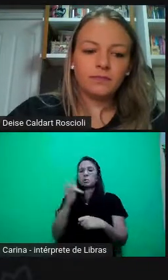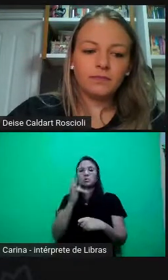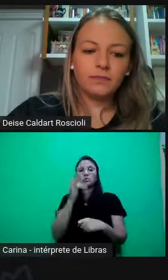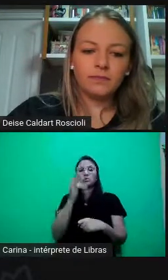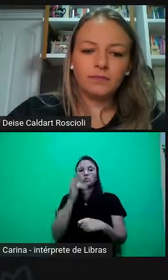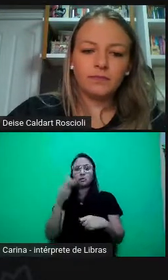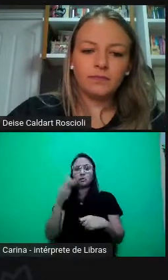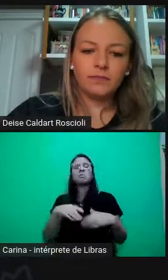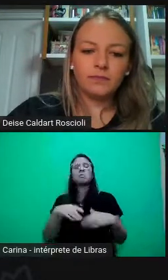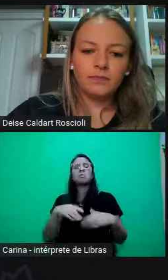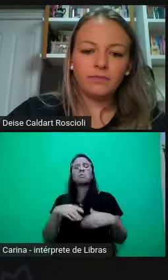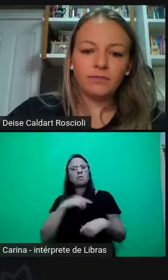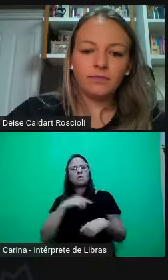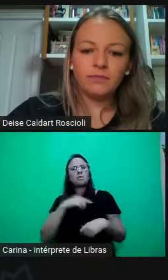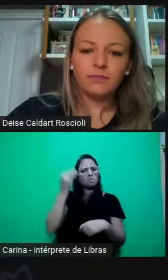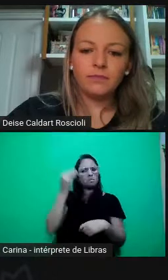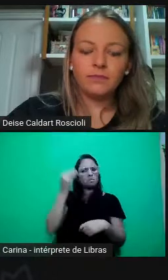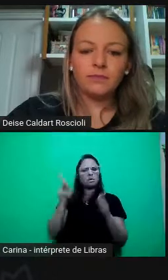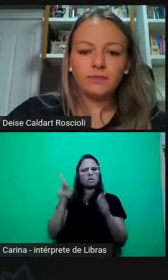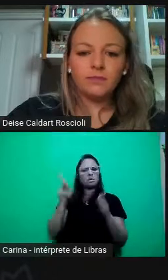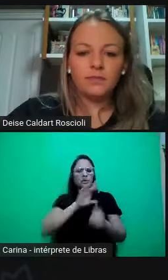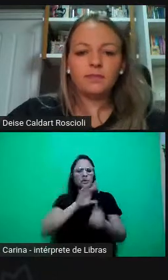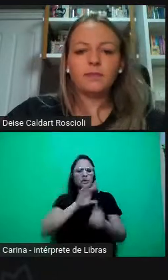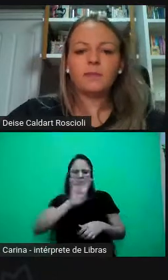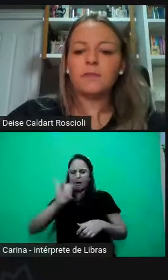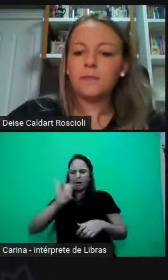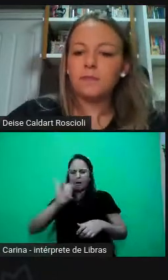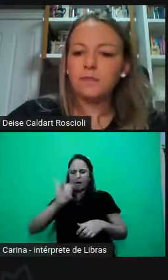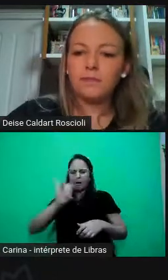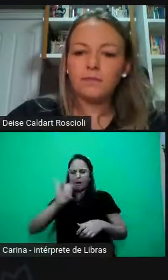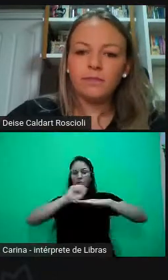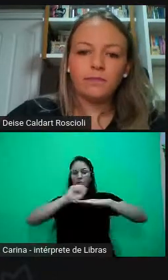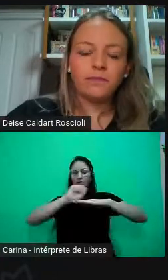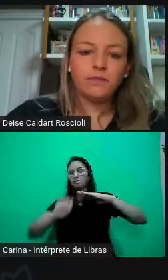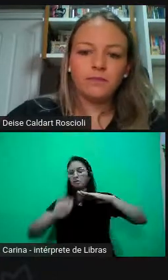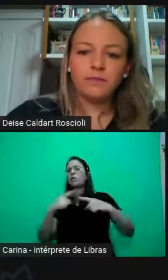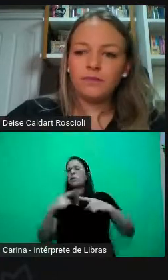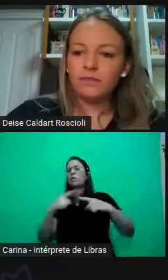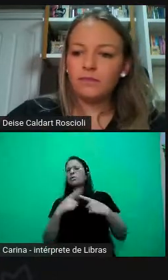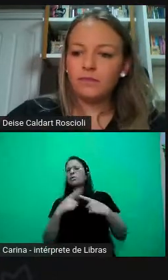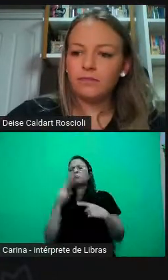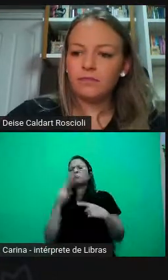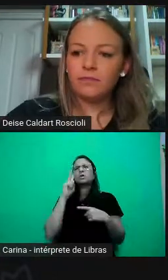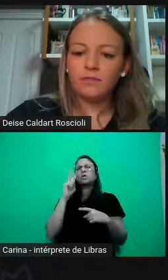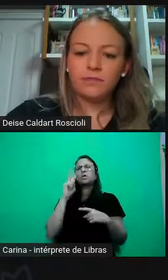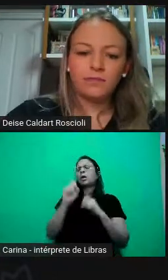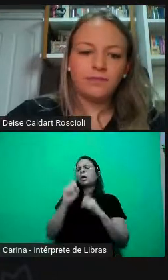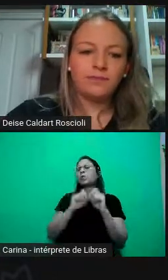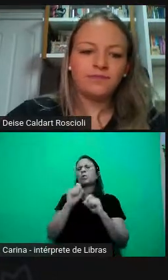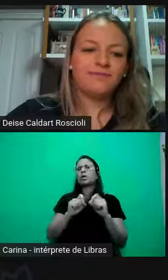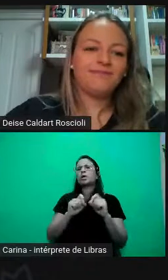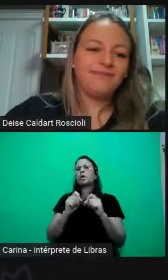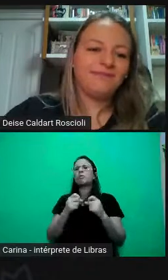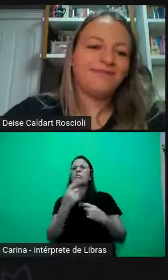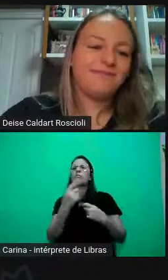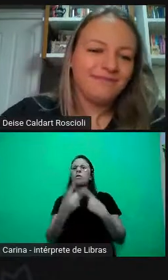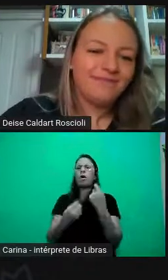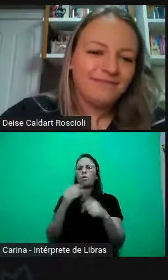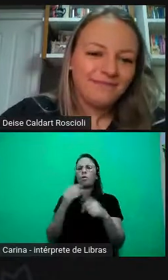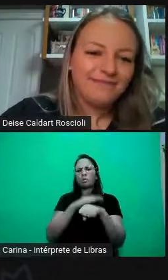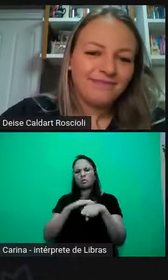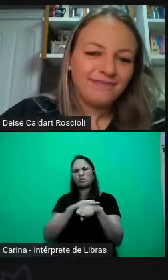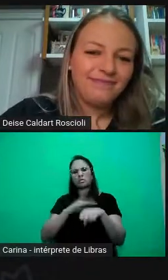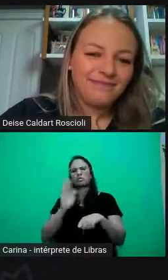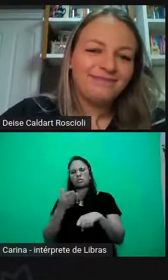vocês do Campo Sertão, porque me retomou muito algumas das conversas que nós tivemos com as alunas em